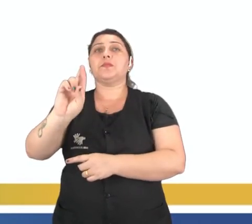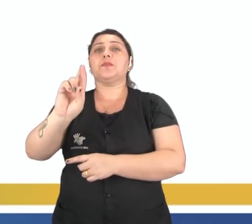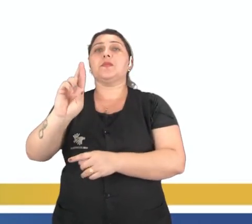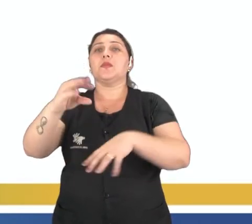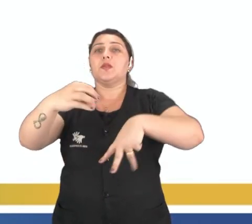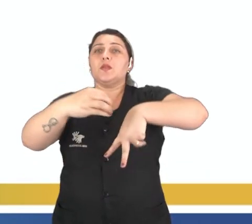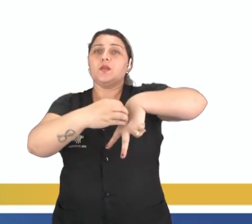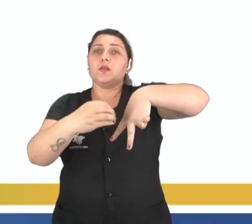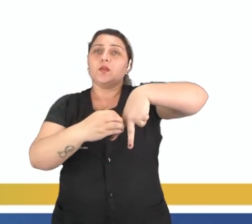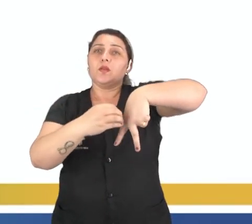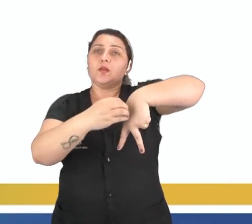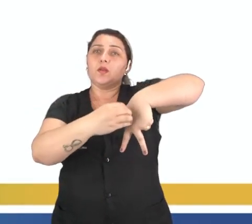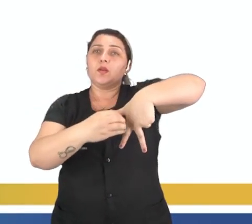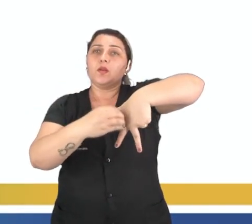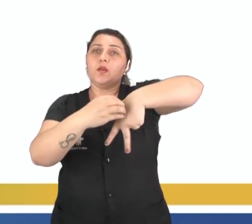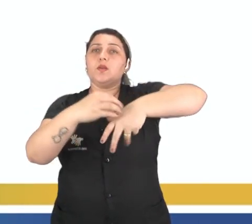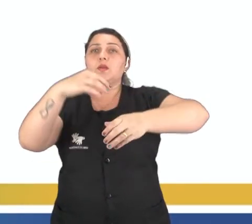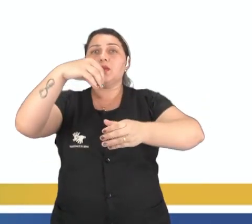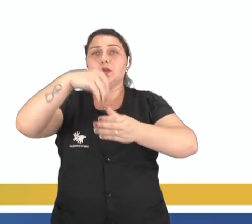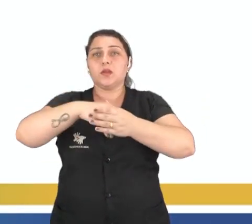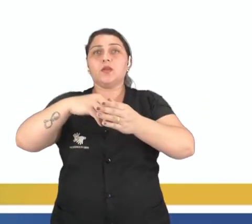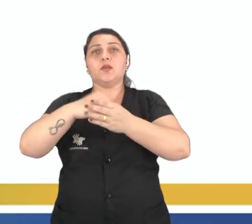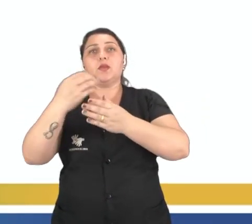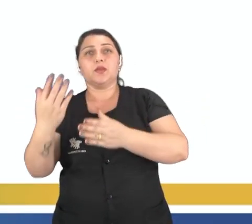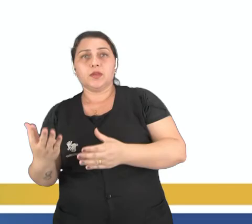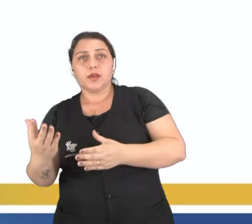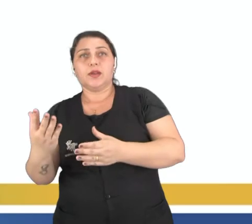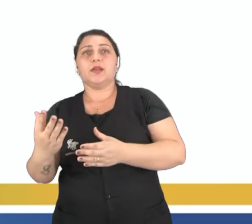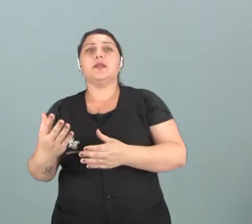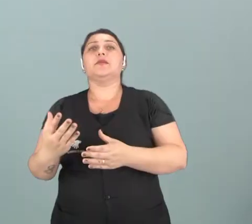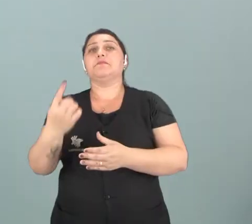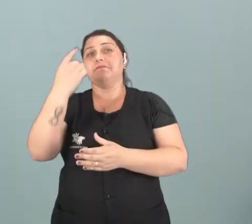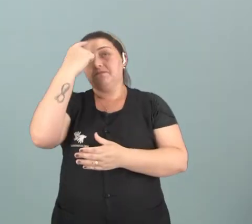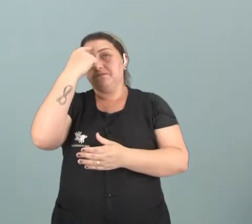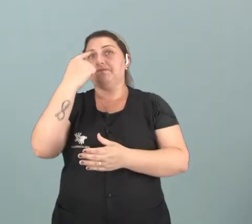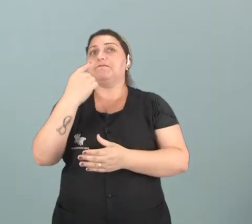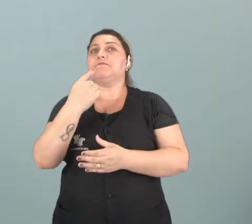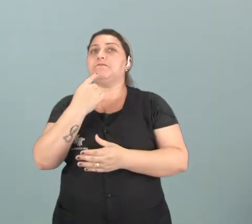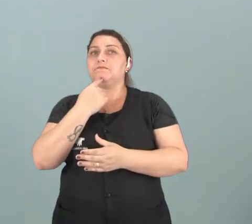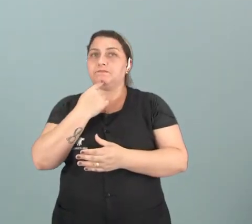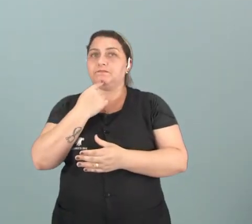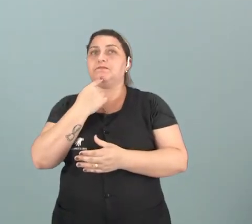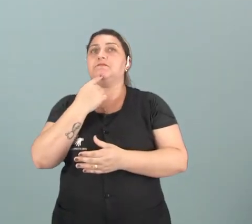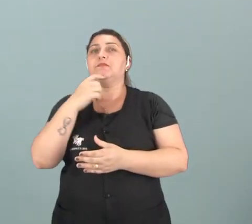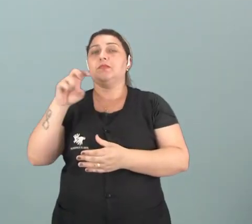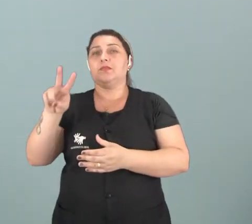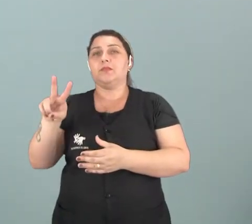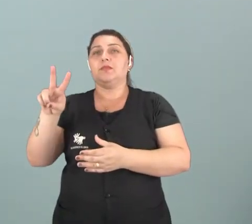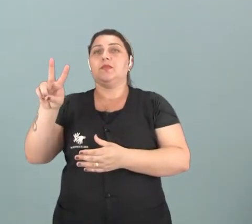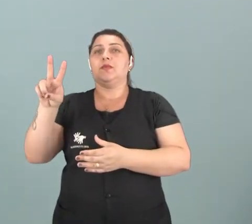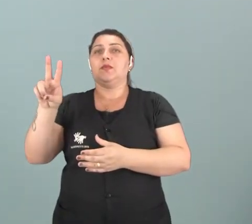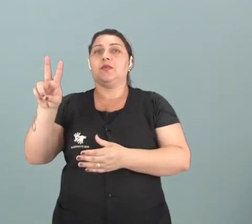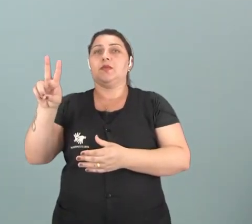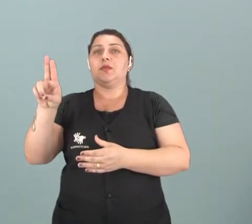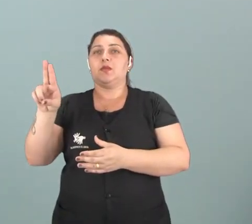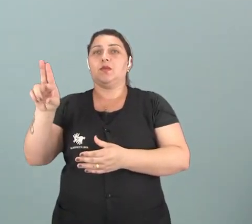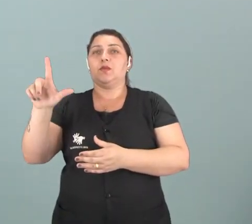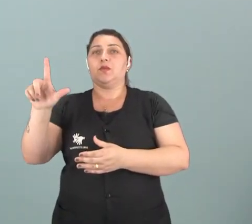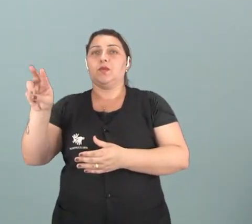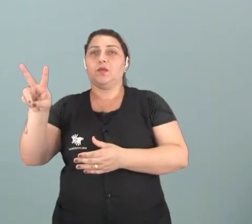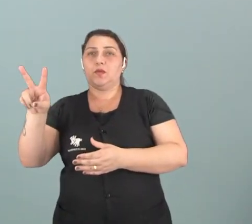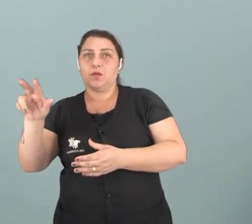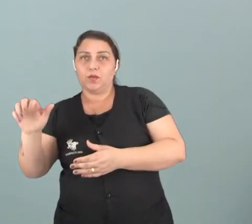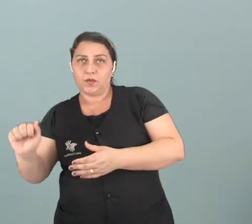externos do aparelho reprodutor feminino? Então nós vimos que nós temos a vulva formada pelos grandes lábios, os pequenos